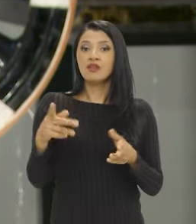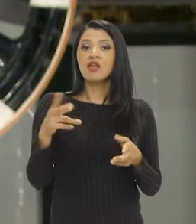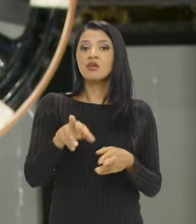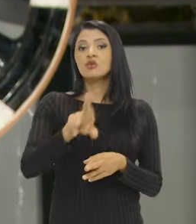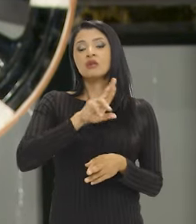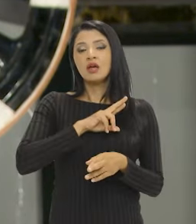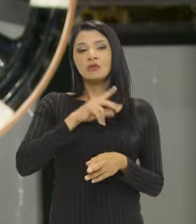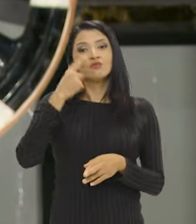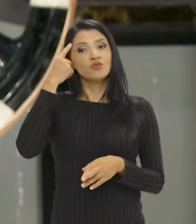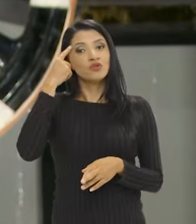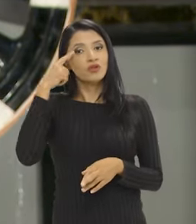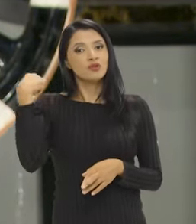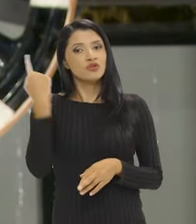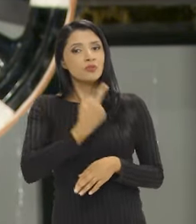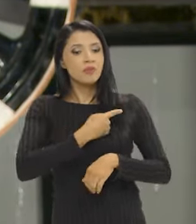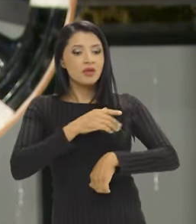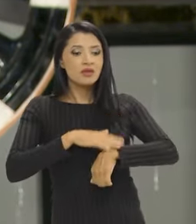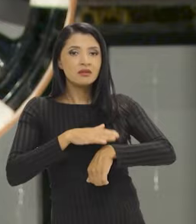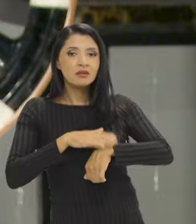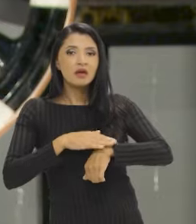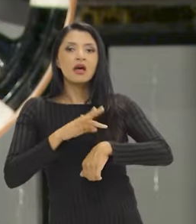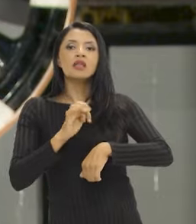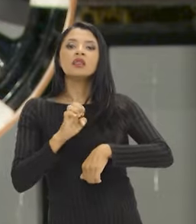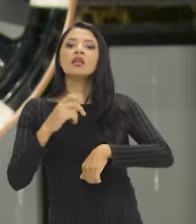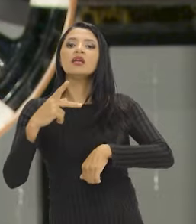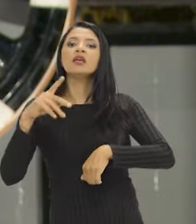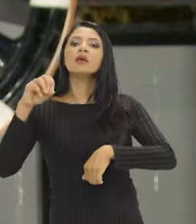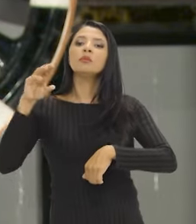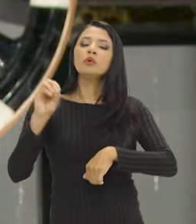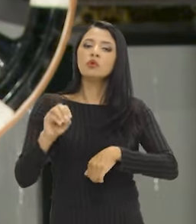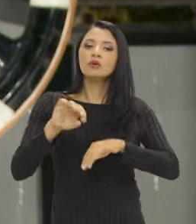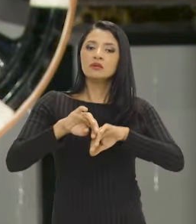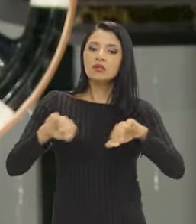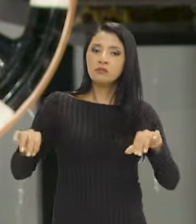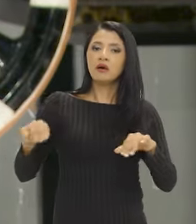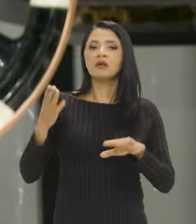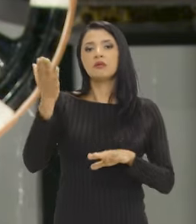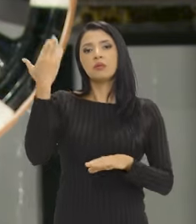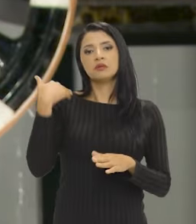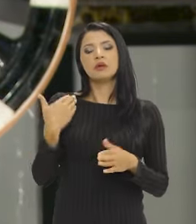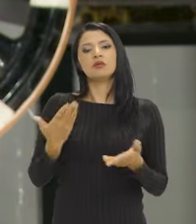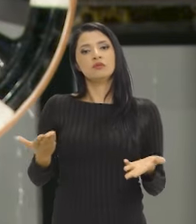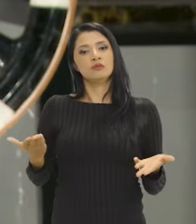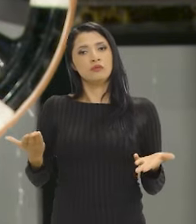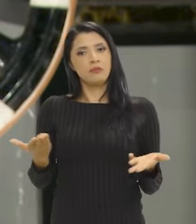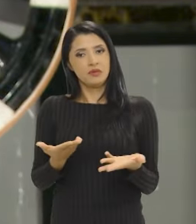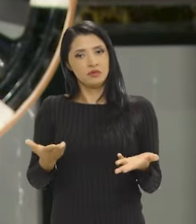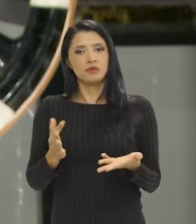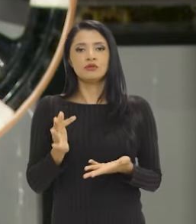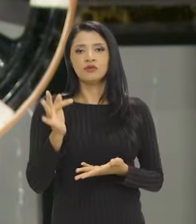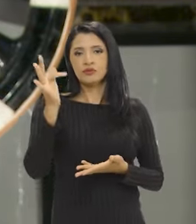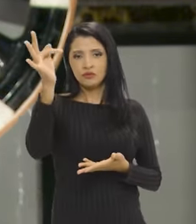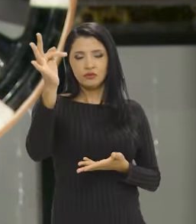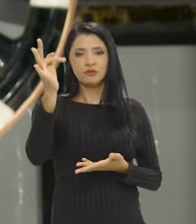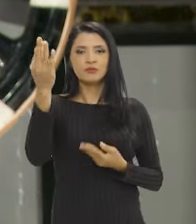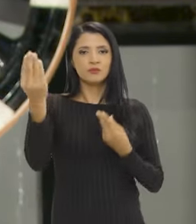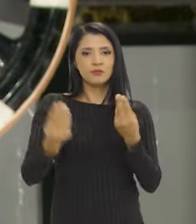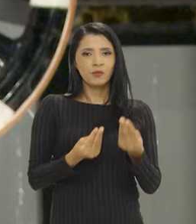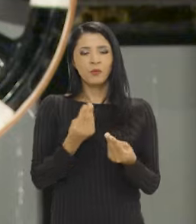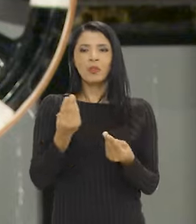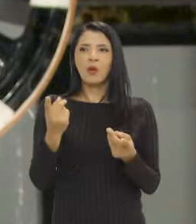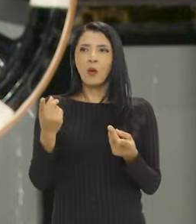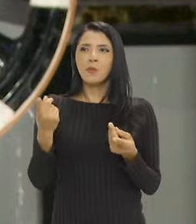resultado dessa maneira como a gente tem pensado o tempo, que separa o passado, o presente e o futuro, como